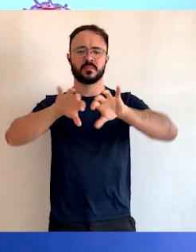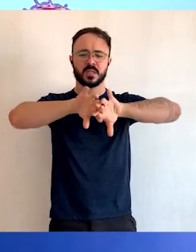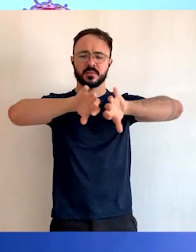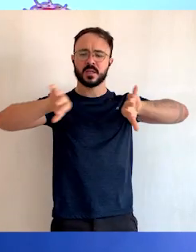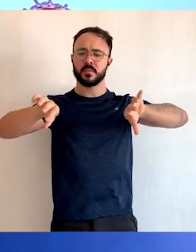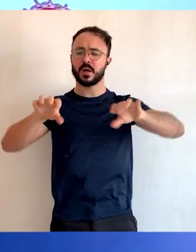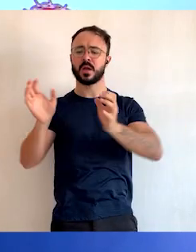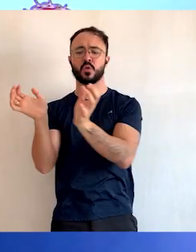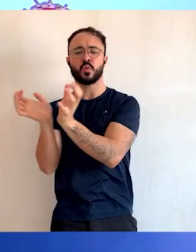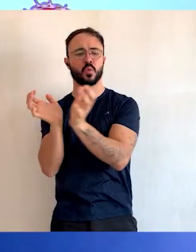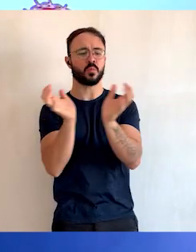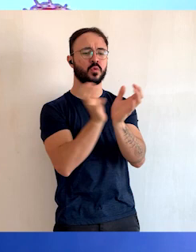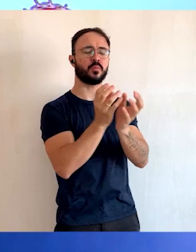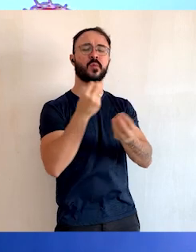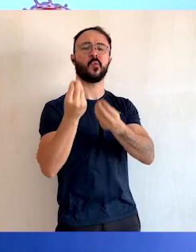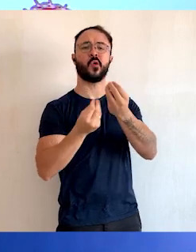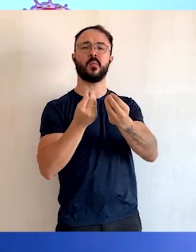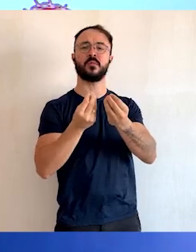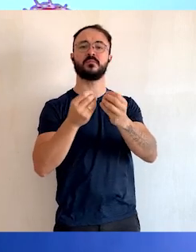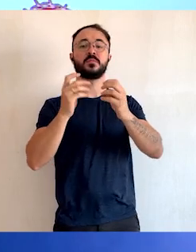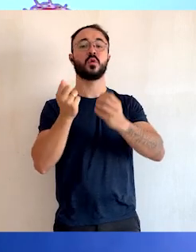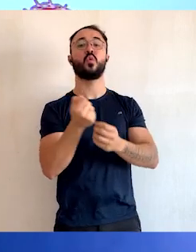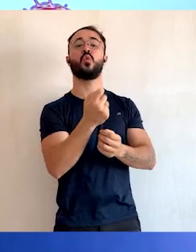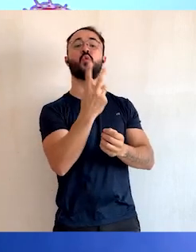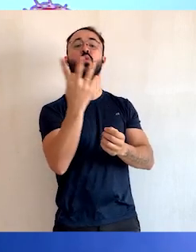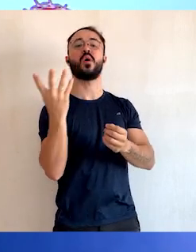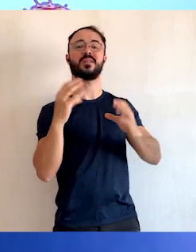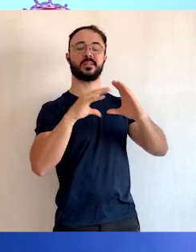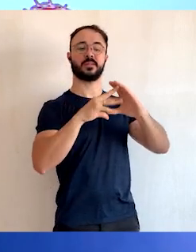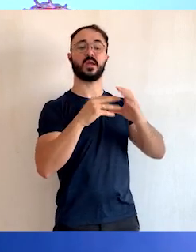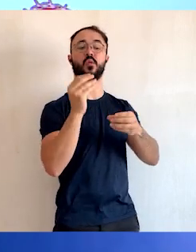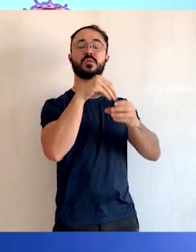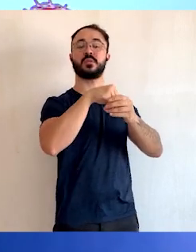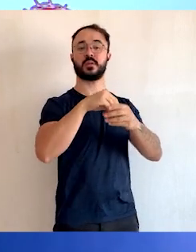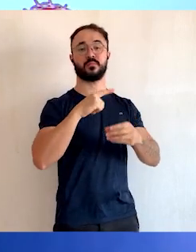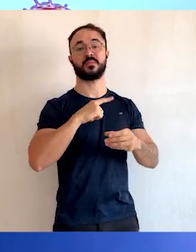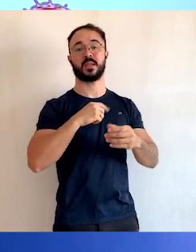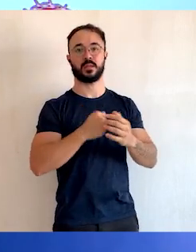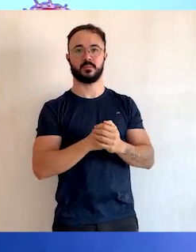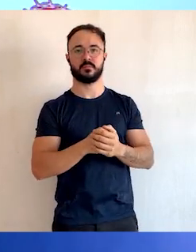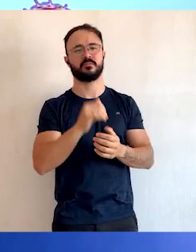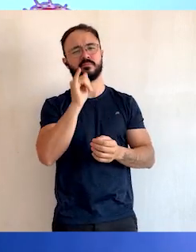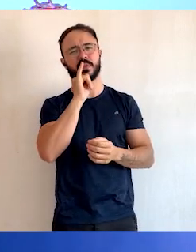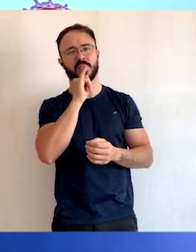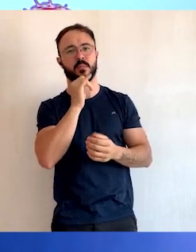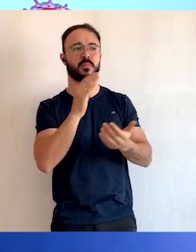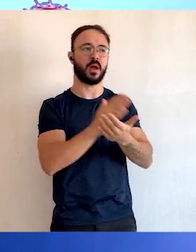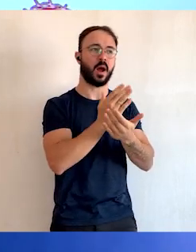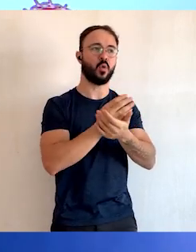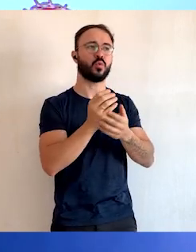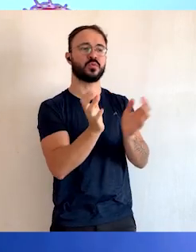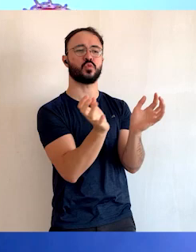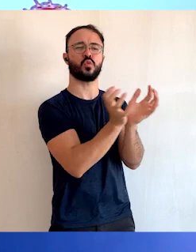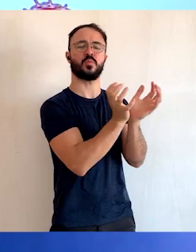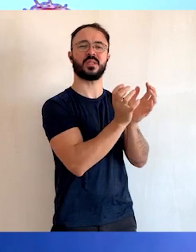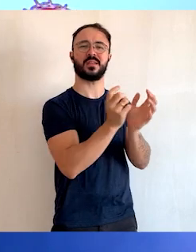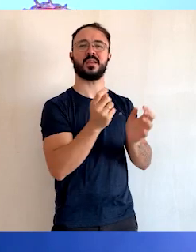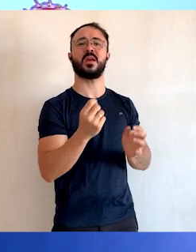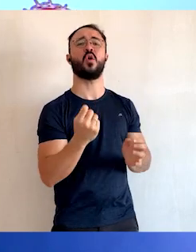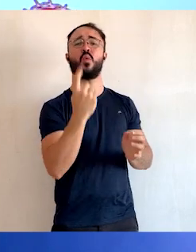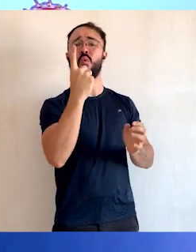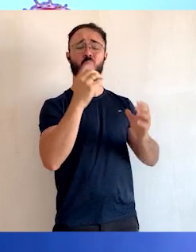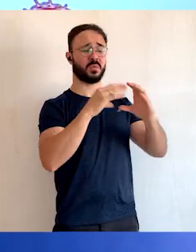seres vivos com apenas uma célula. Esses seres vivos são chamados de